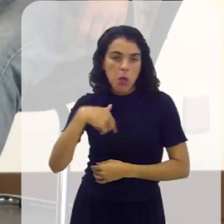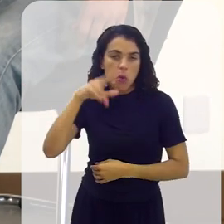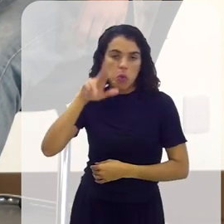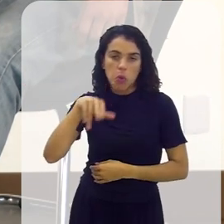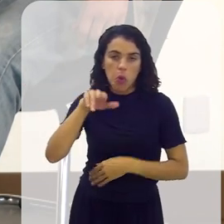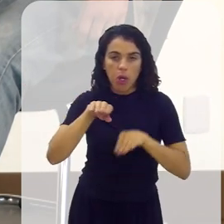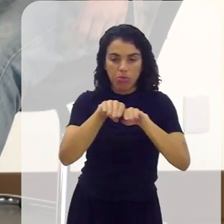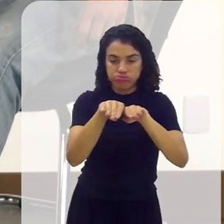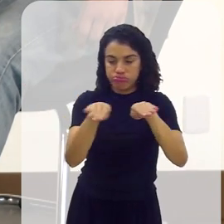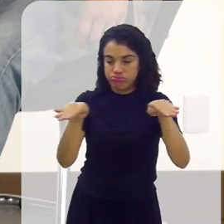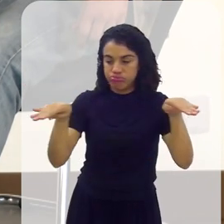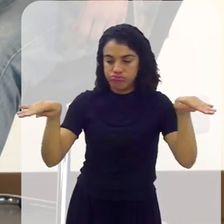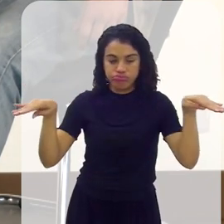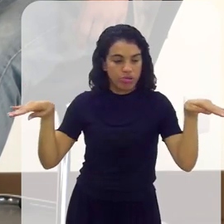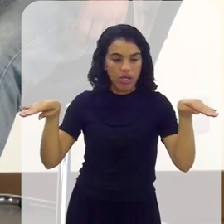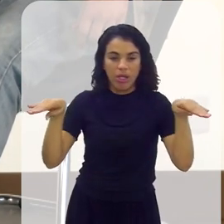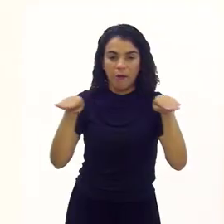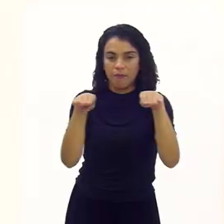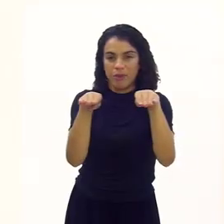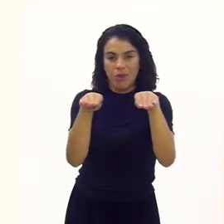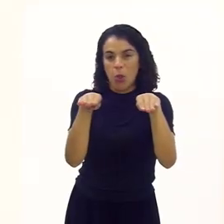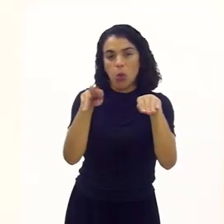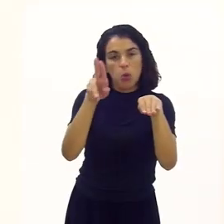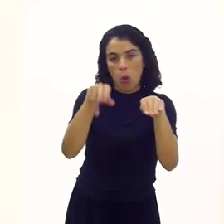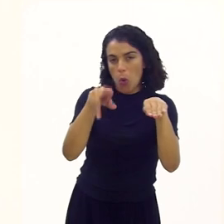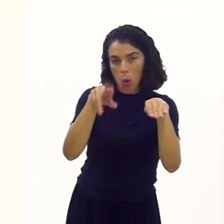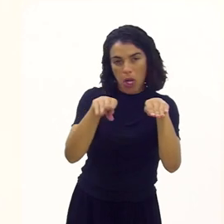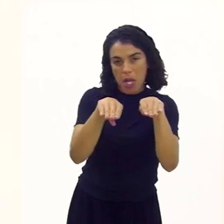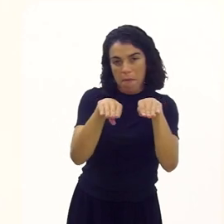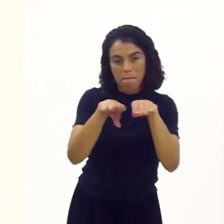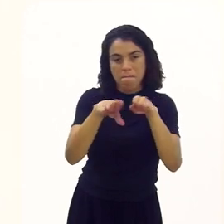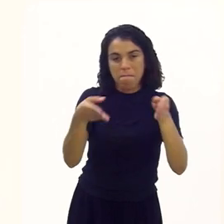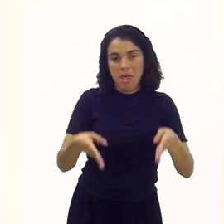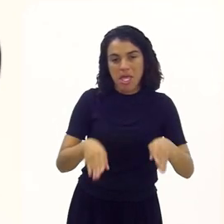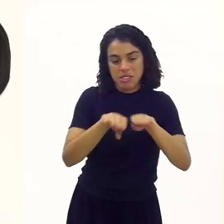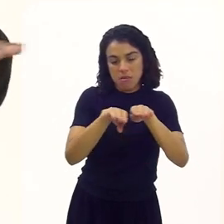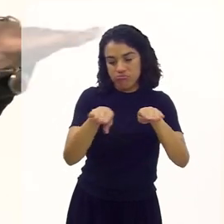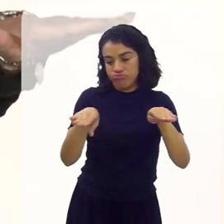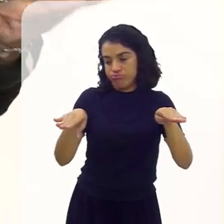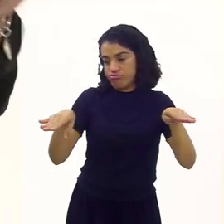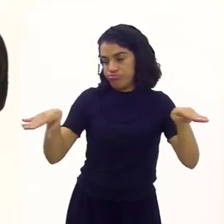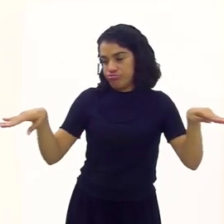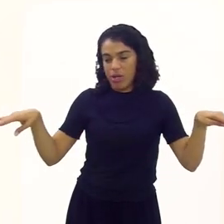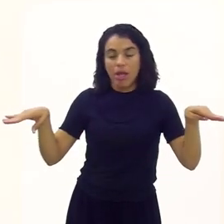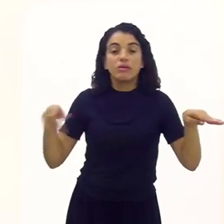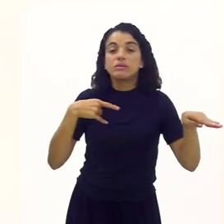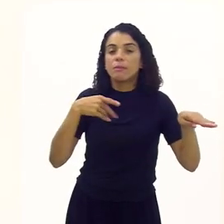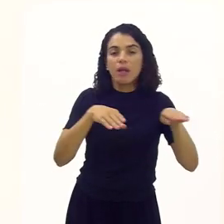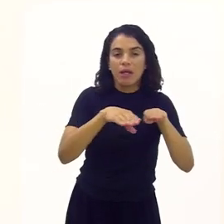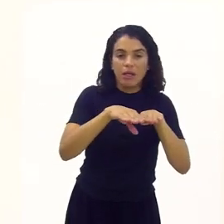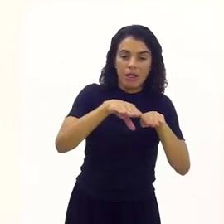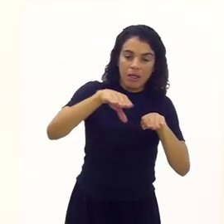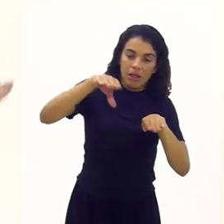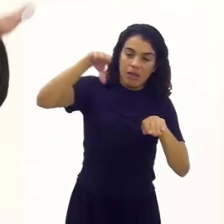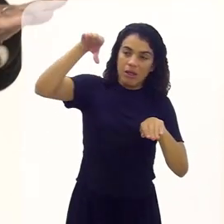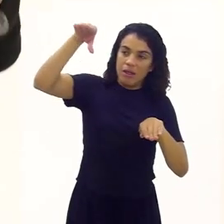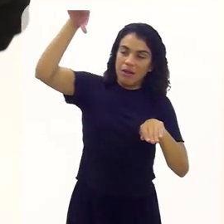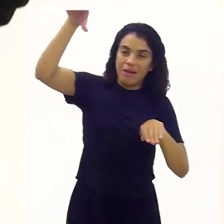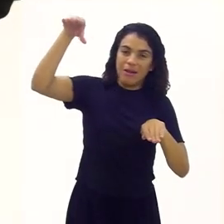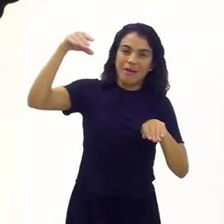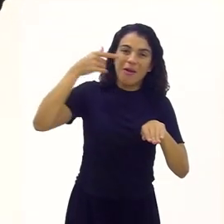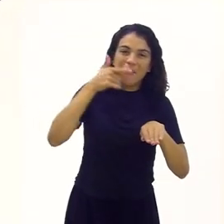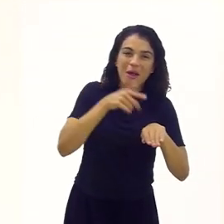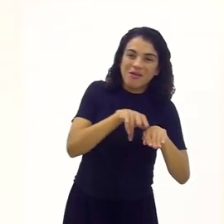coloco, quando a gente faz seminário, eu nunca coloco mesas assim um atrás do outro. Eu sempre mando colocar